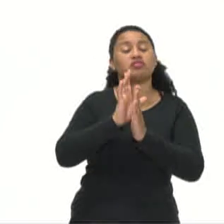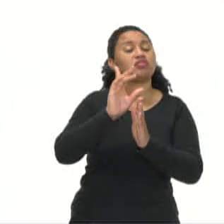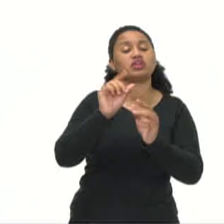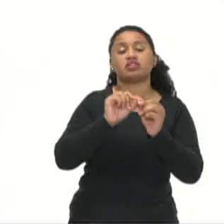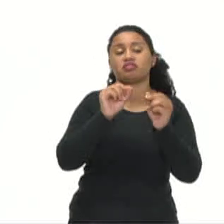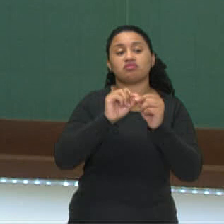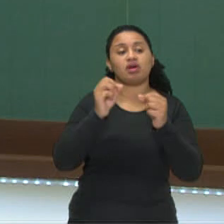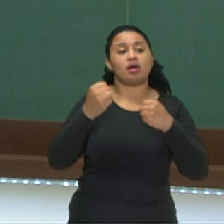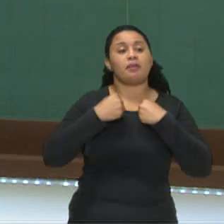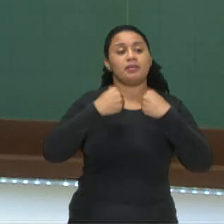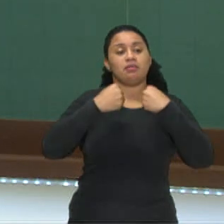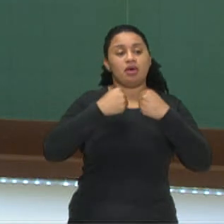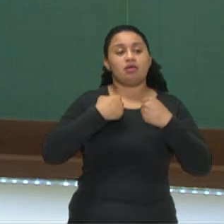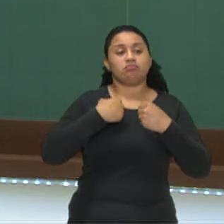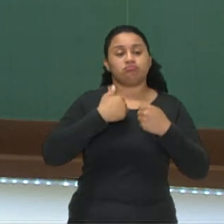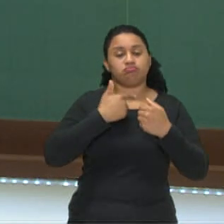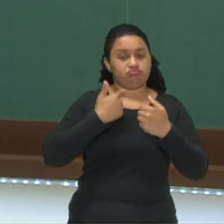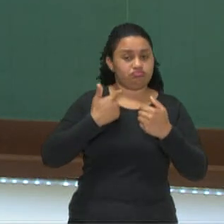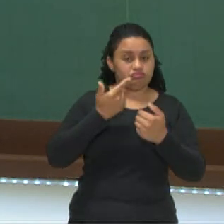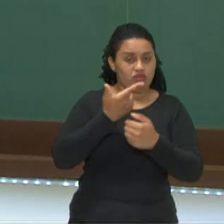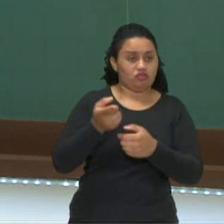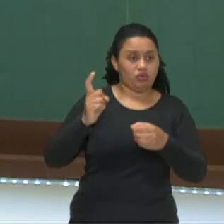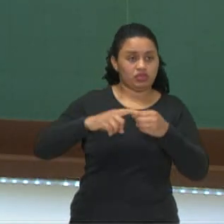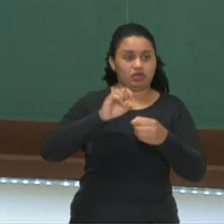proceder à ressuscitação.